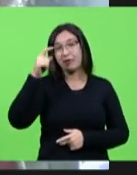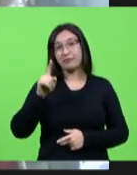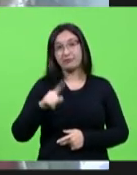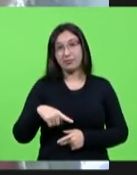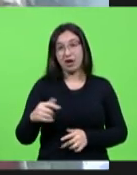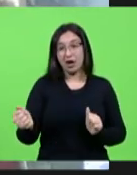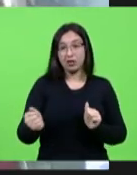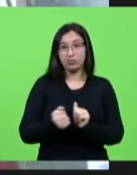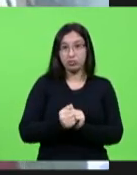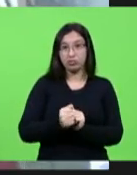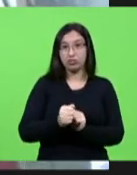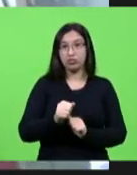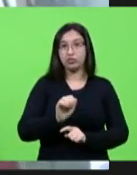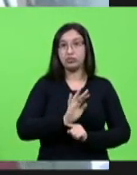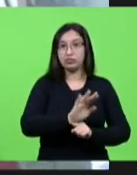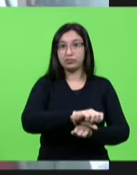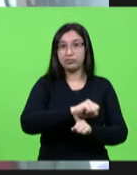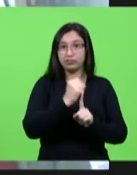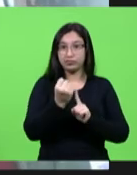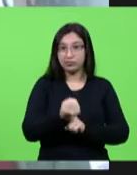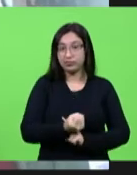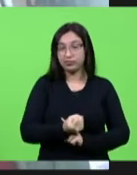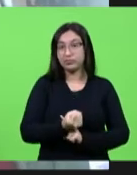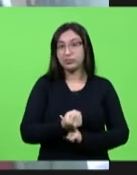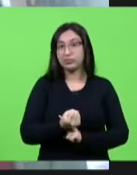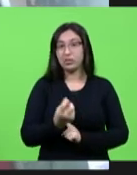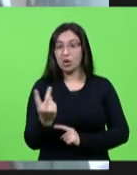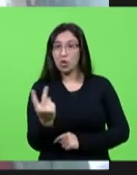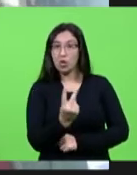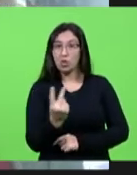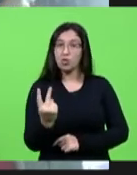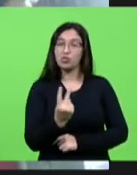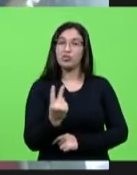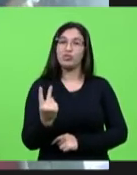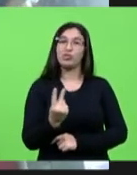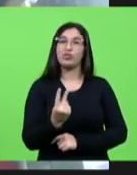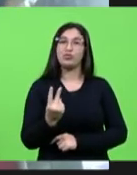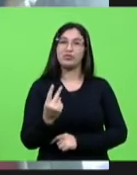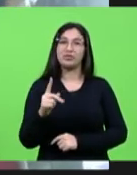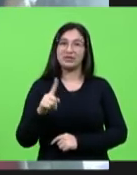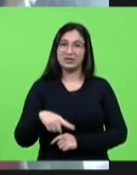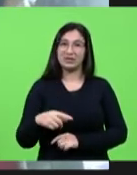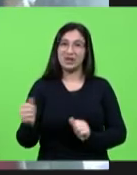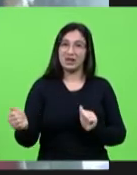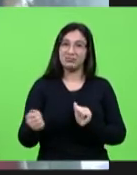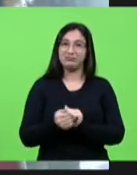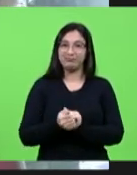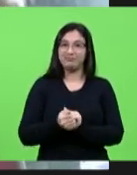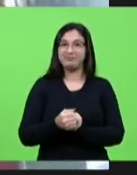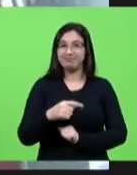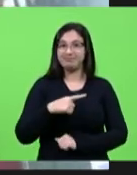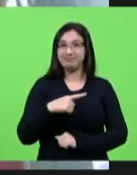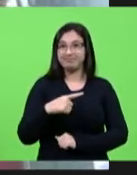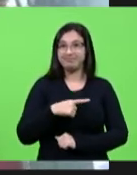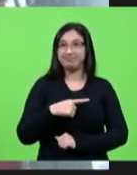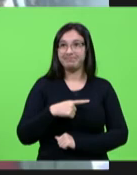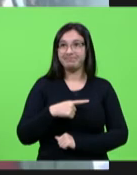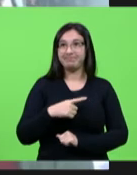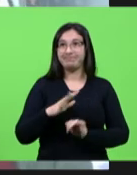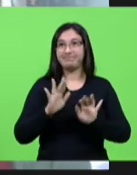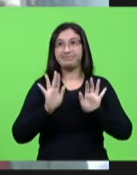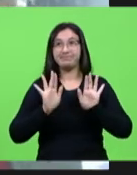assistência social porque afeta as duas partes praticamente praticamente juntas né mas